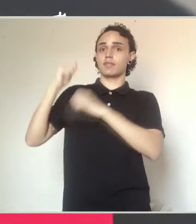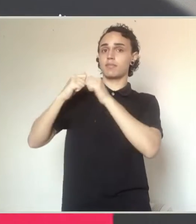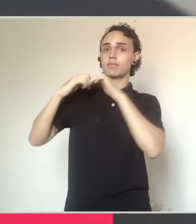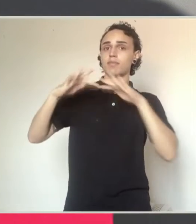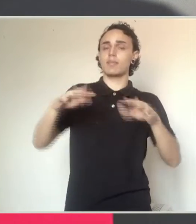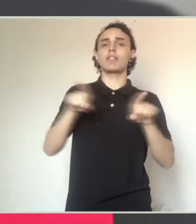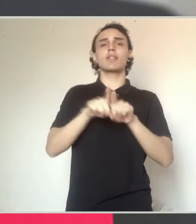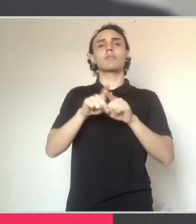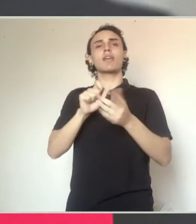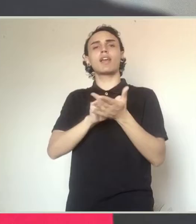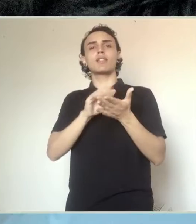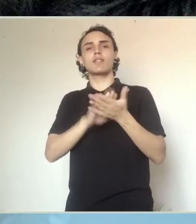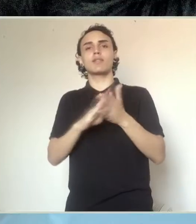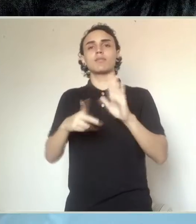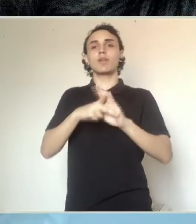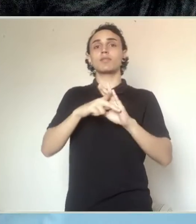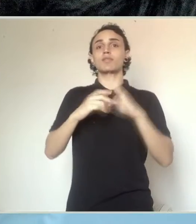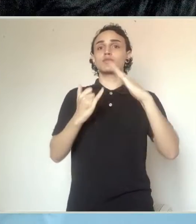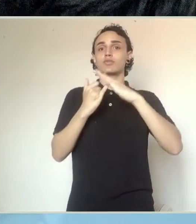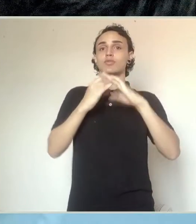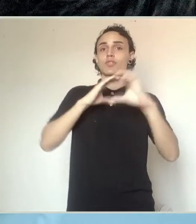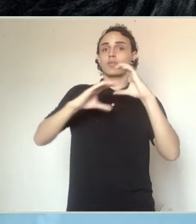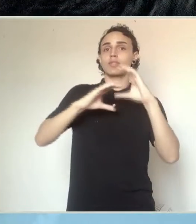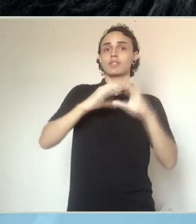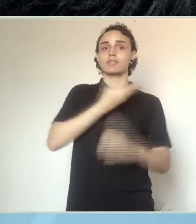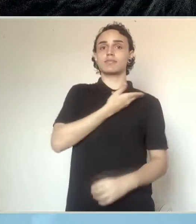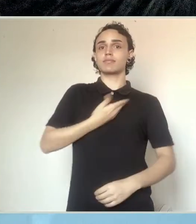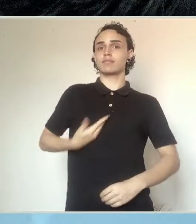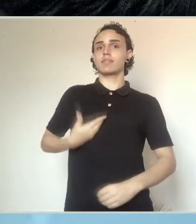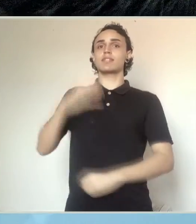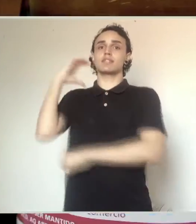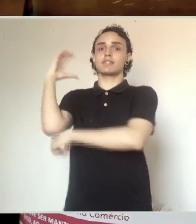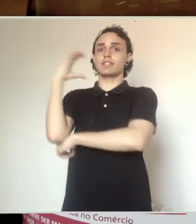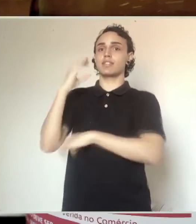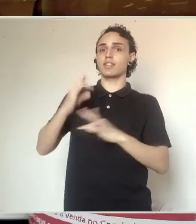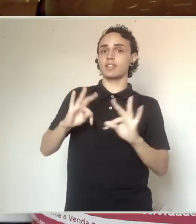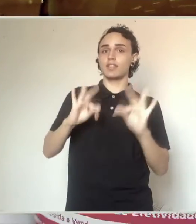Nacional de Comunicação Pública da Ciência e Tecnologia.